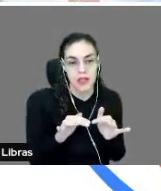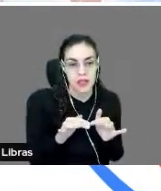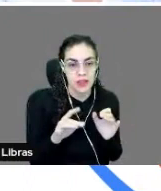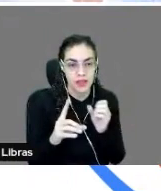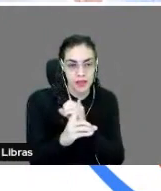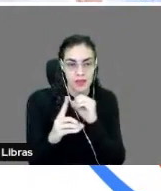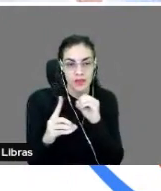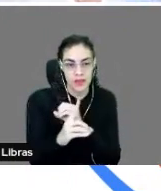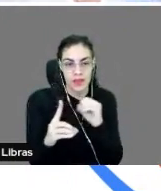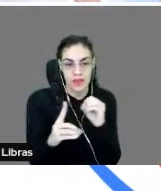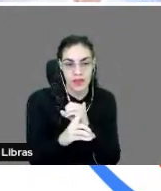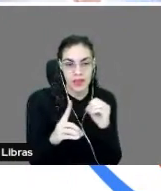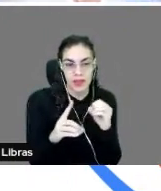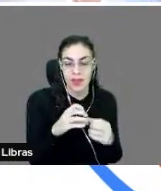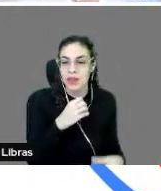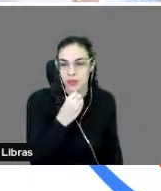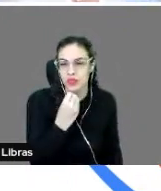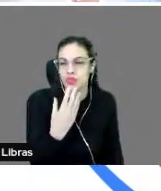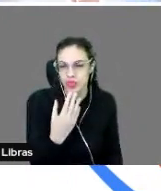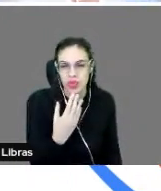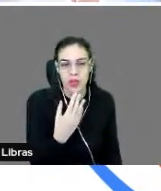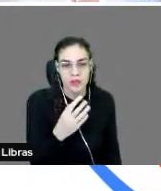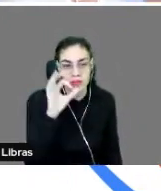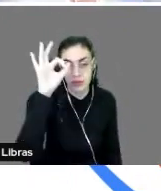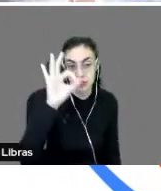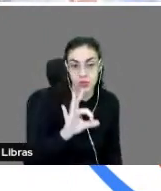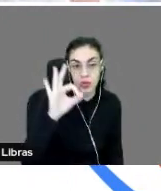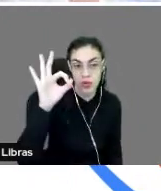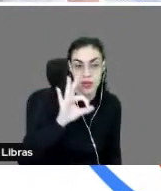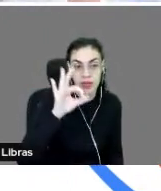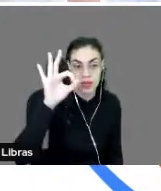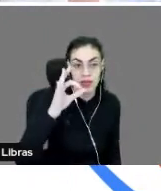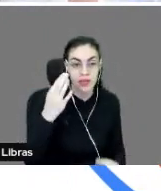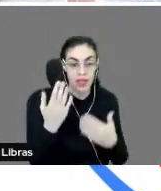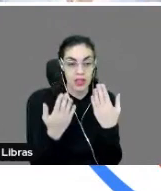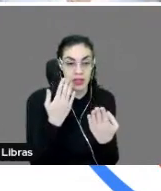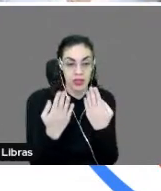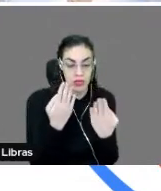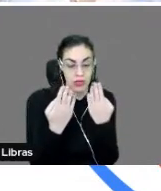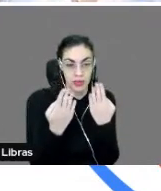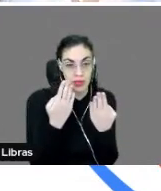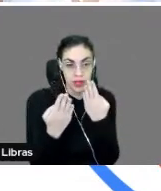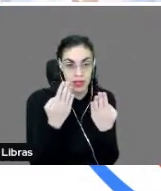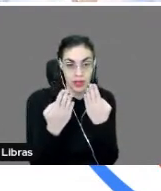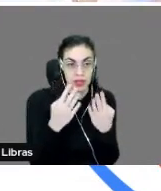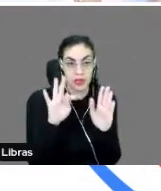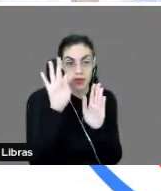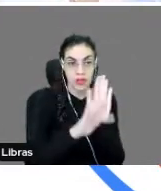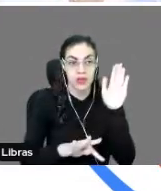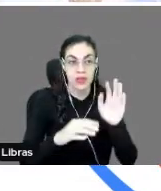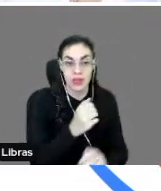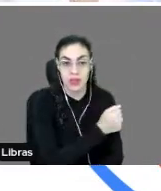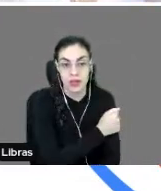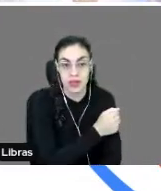ferramentas mágicas ali, né? Ele vai me mostrar uma porcentagem de coincidências, de correspondências entre o texto do estudante